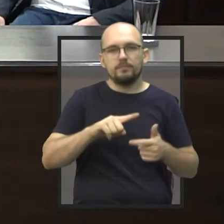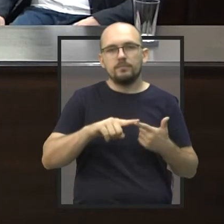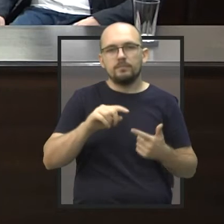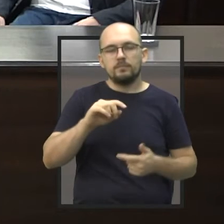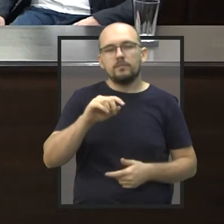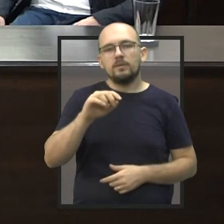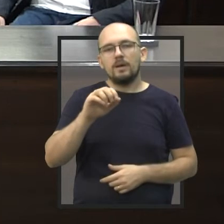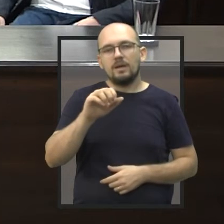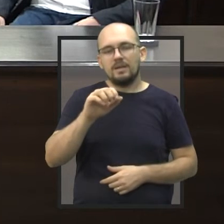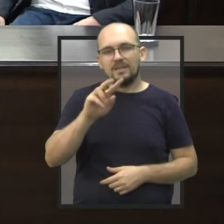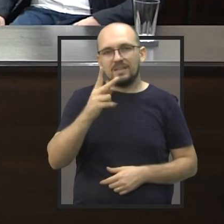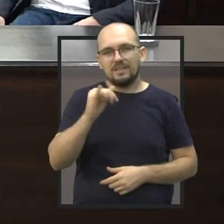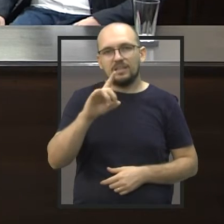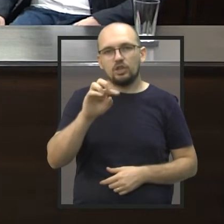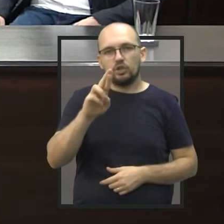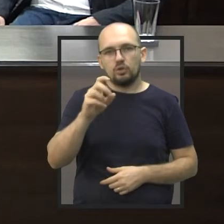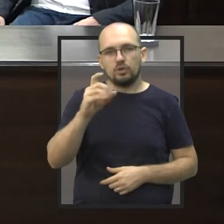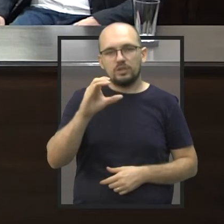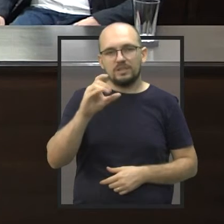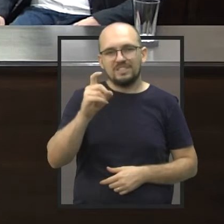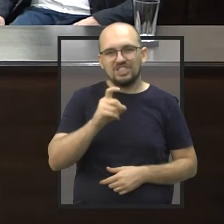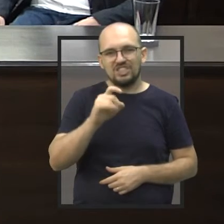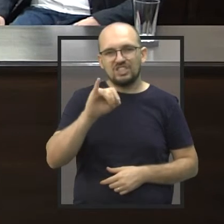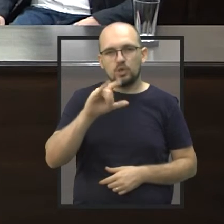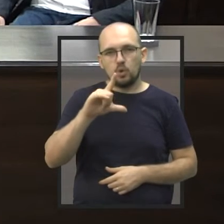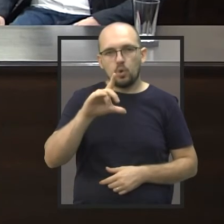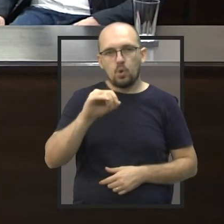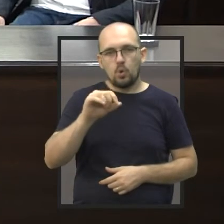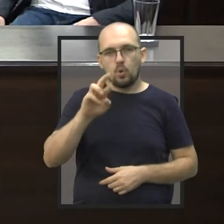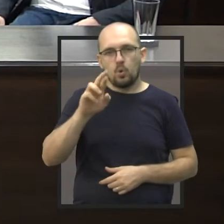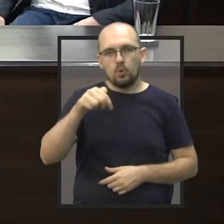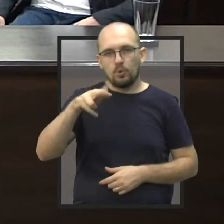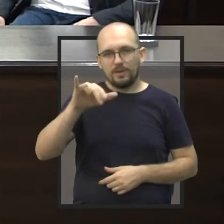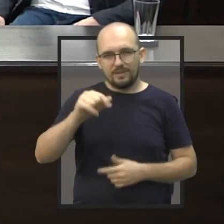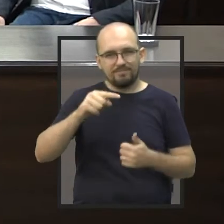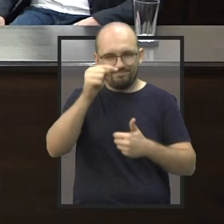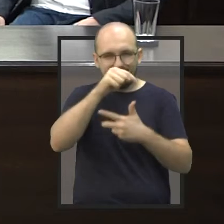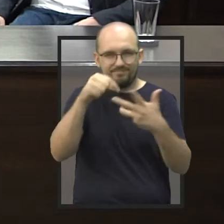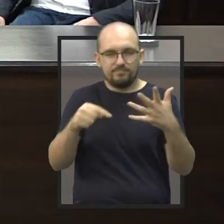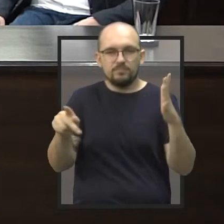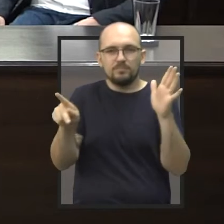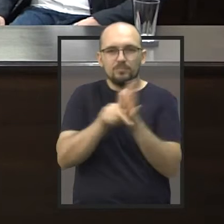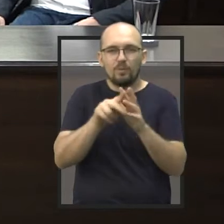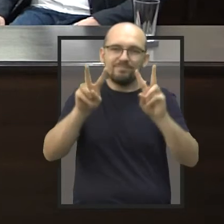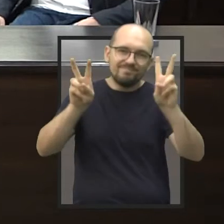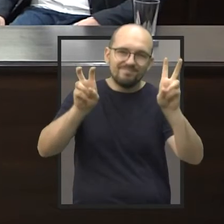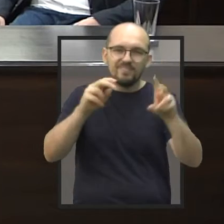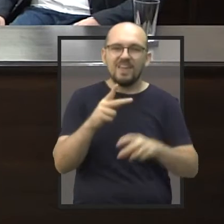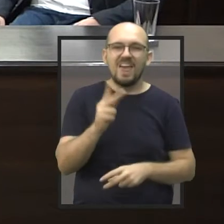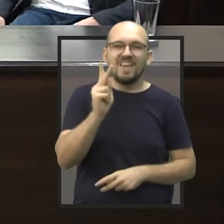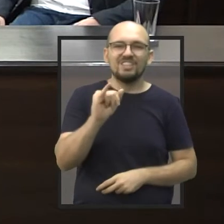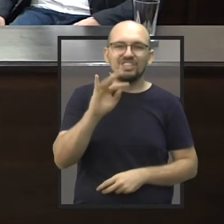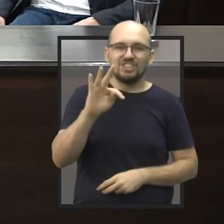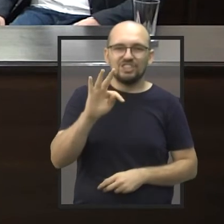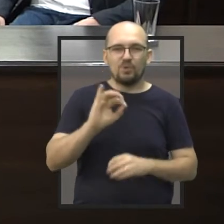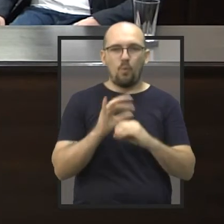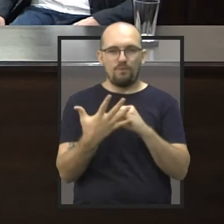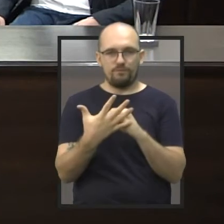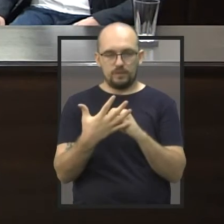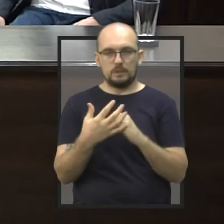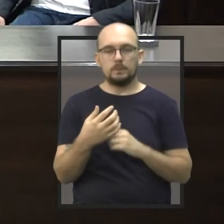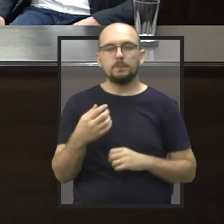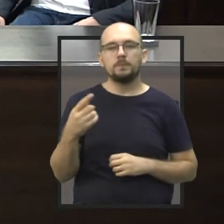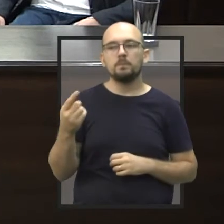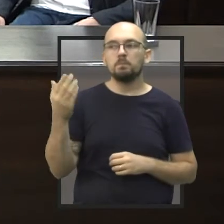nos anos de 2019, 2020 e 2021. Medicamentos que compõem o chamado kit COVID. Qual o